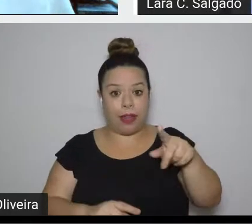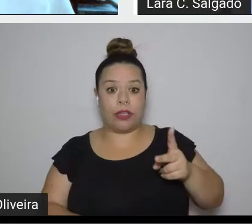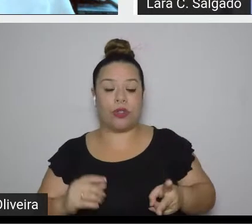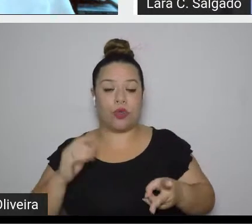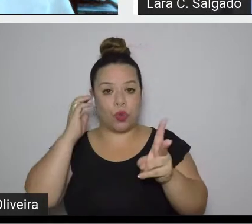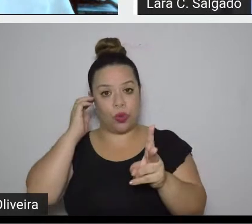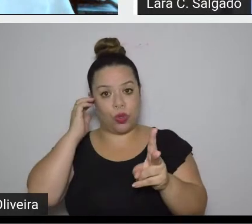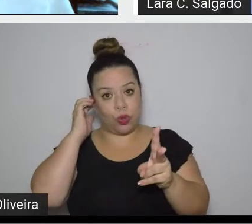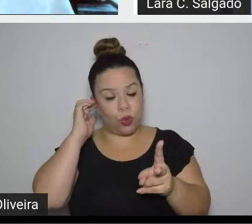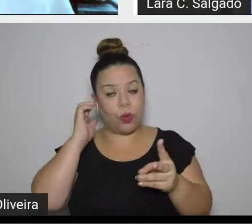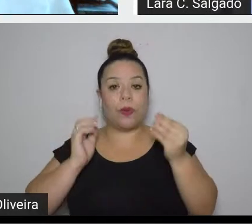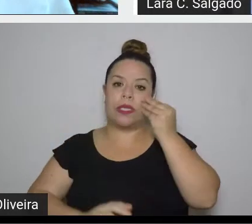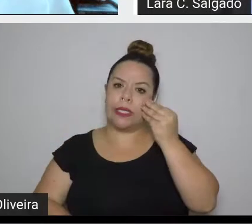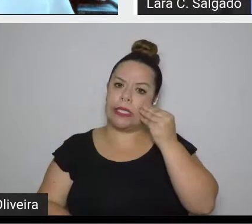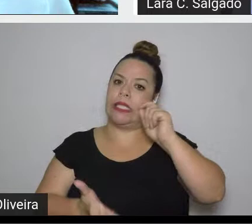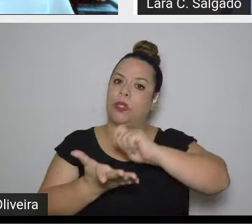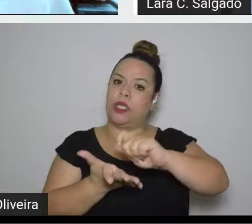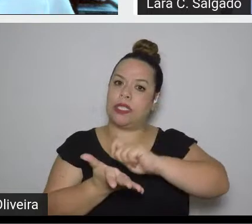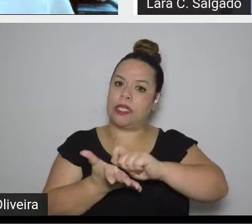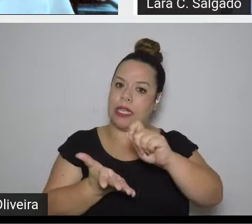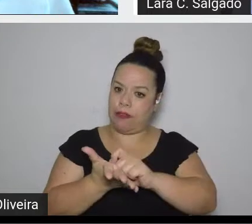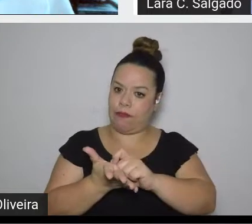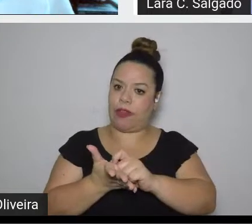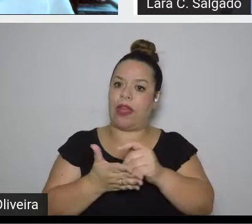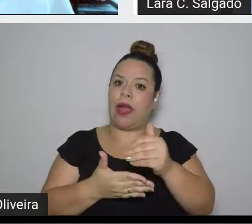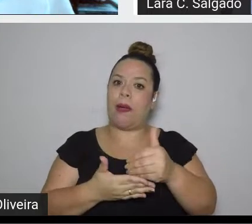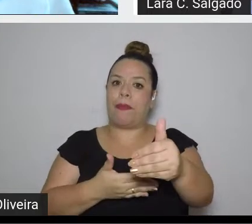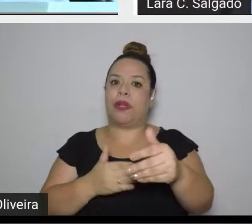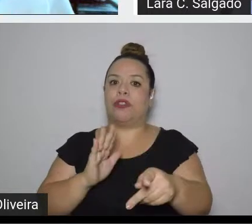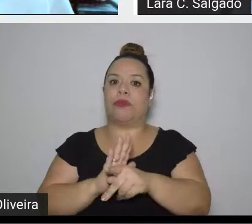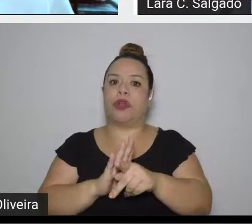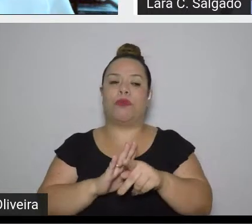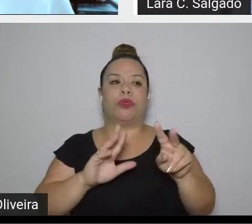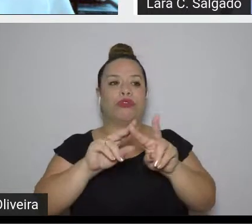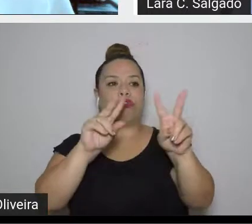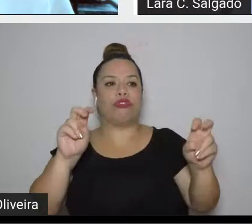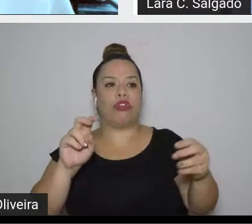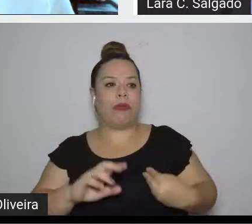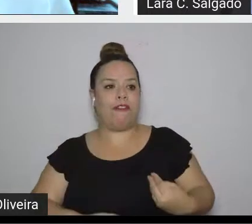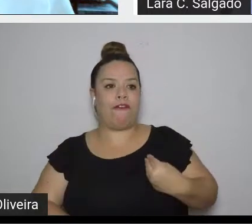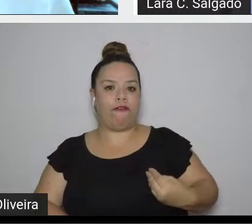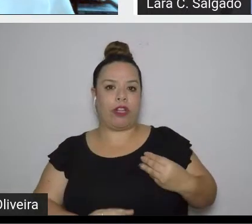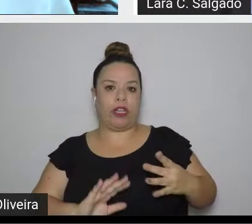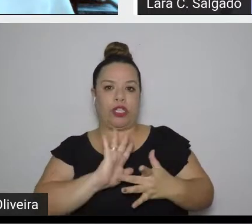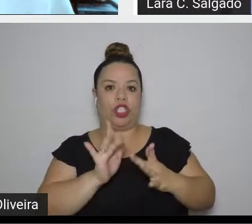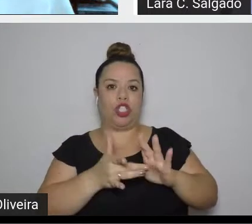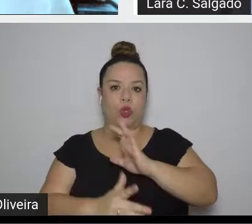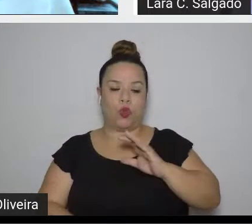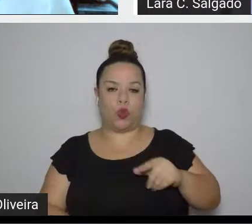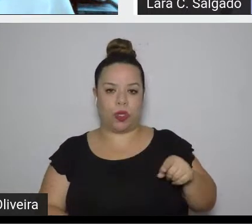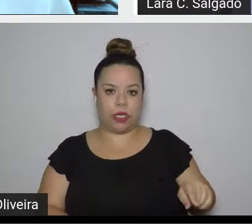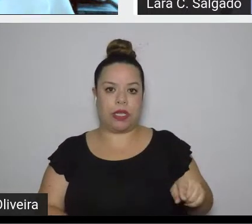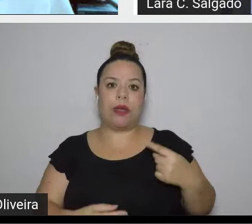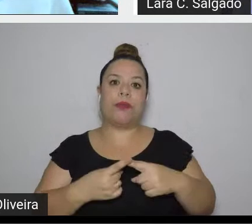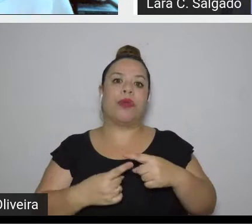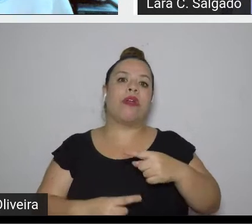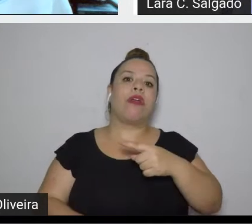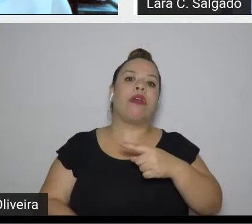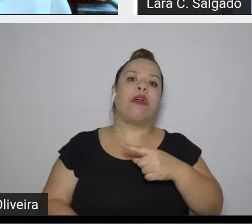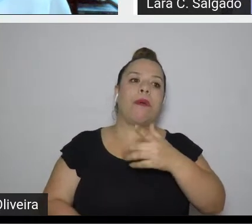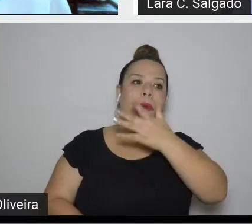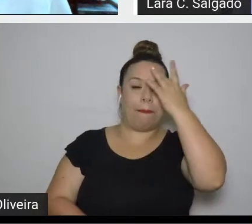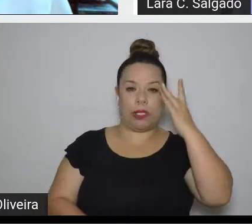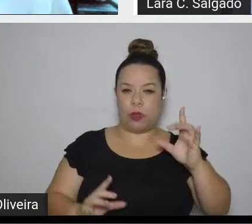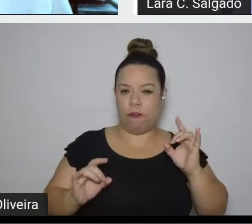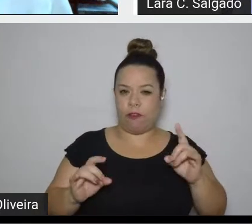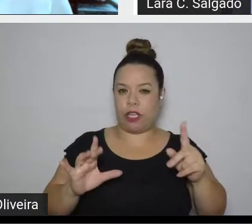tentando escrever a partir da vida de Cristo, porque uma vendedora de best-seller que é